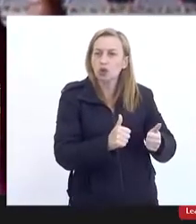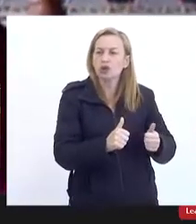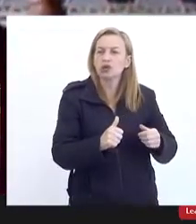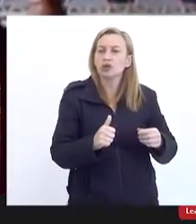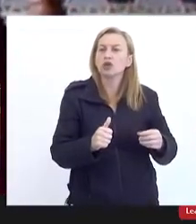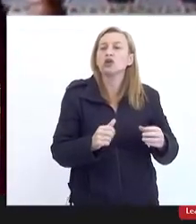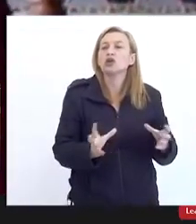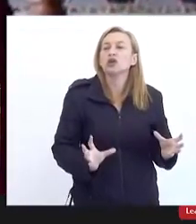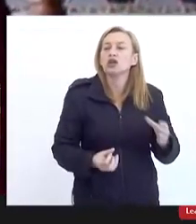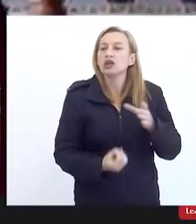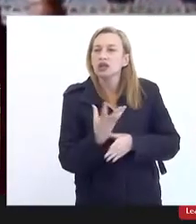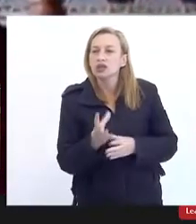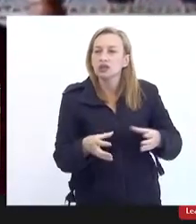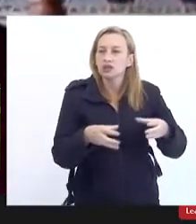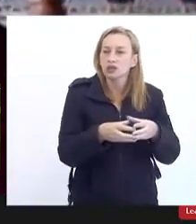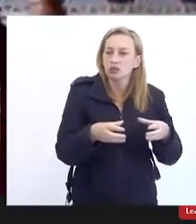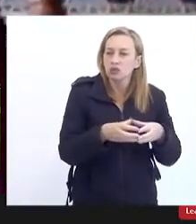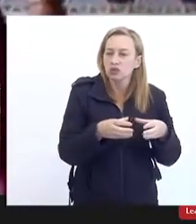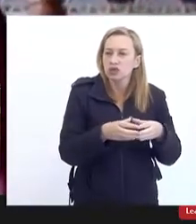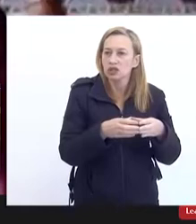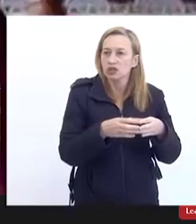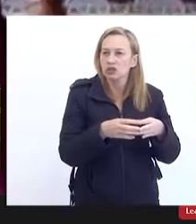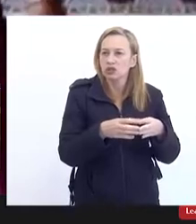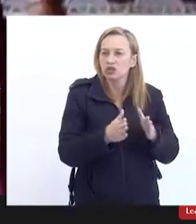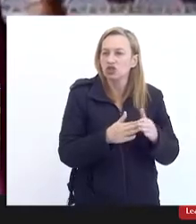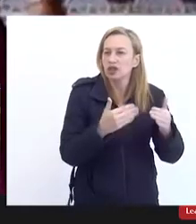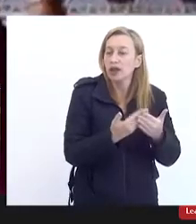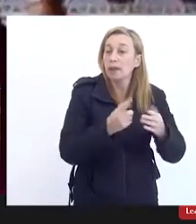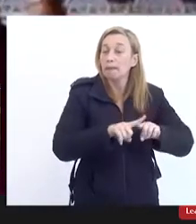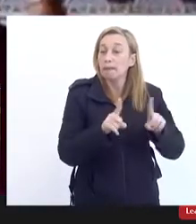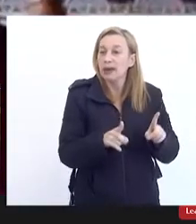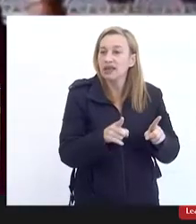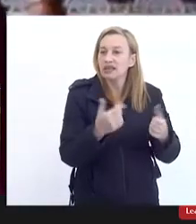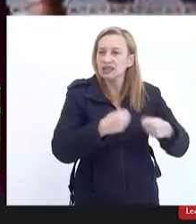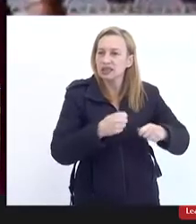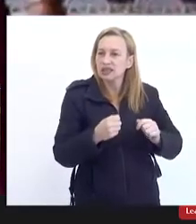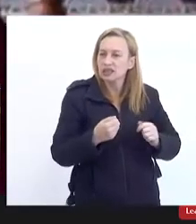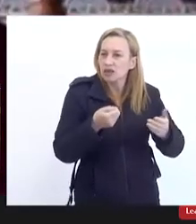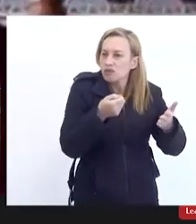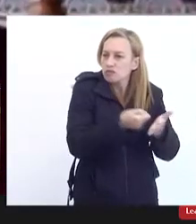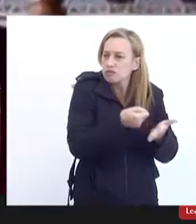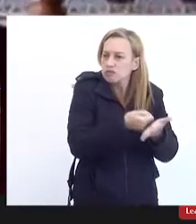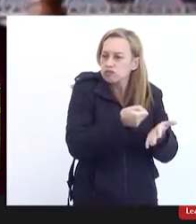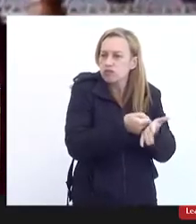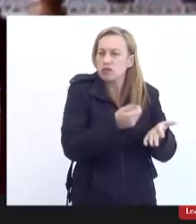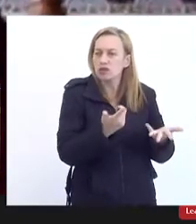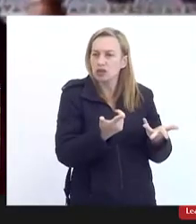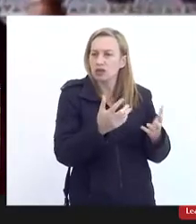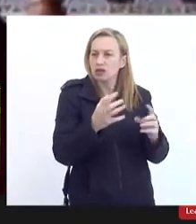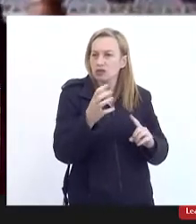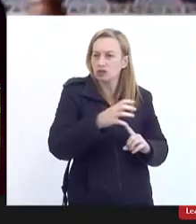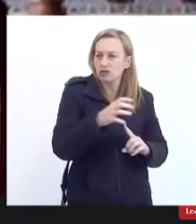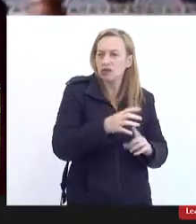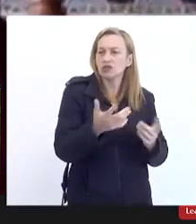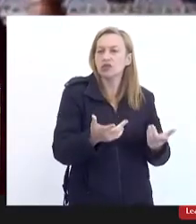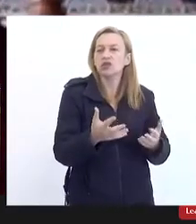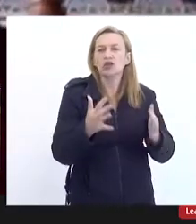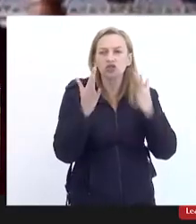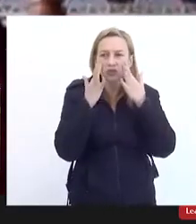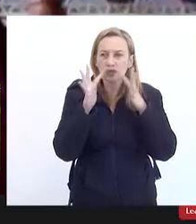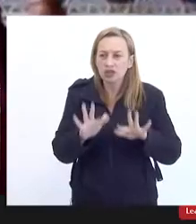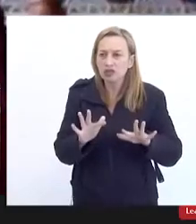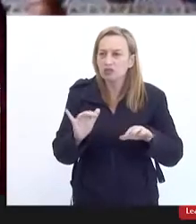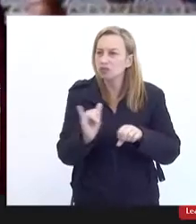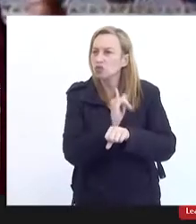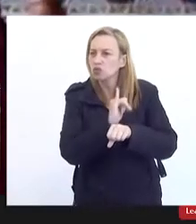de uma comissão parlamentar de inquérito mas é necessário que haja pressão popular e aqui eu quero chamar atenção na